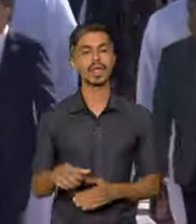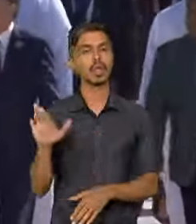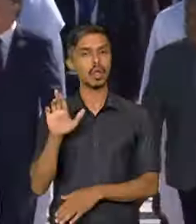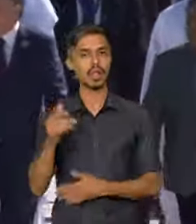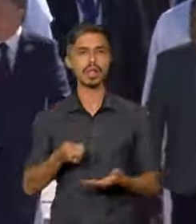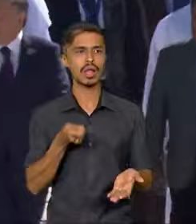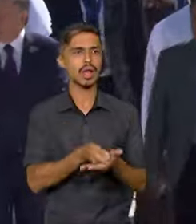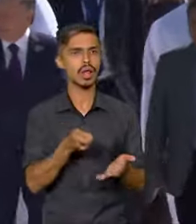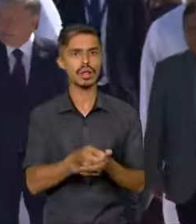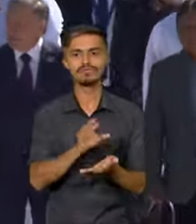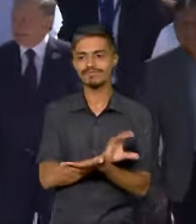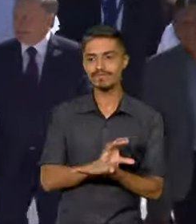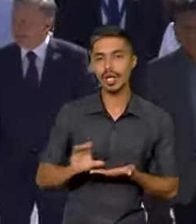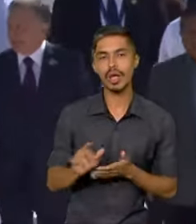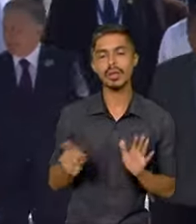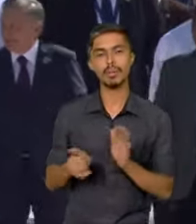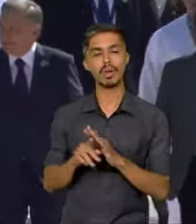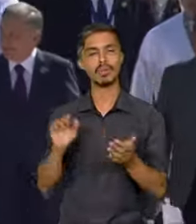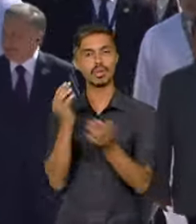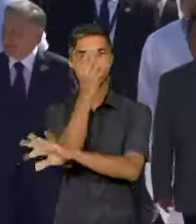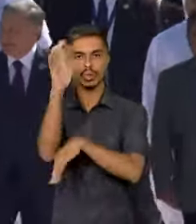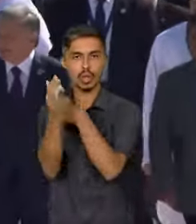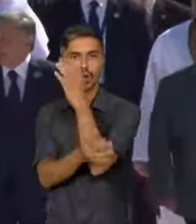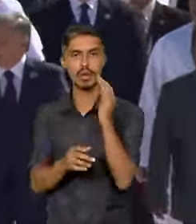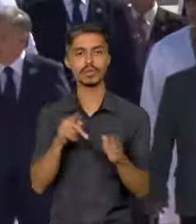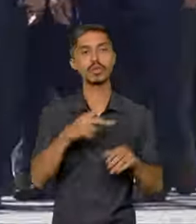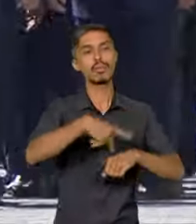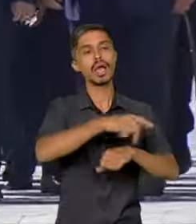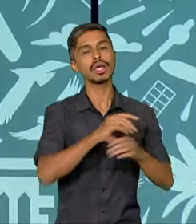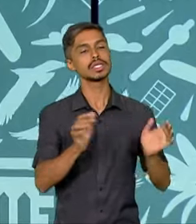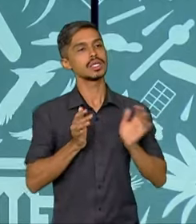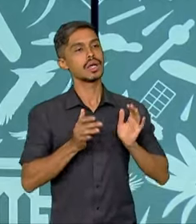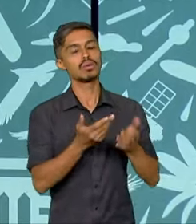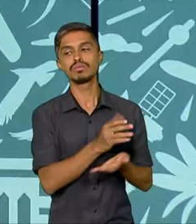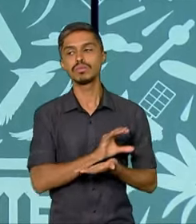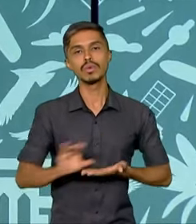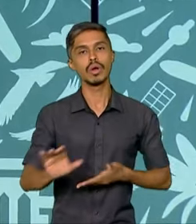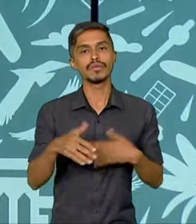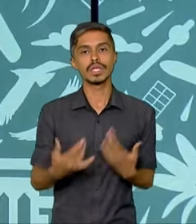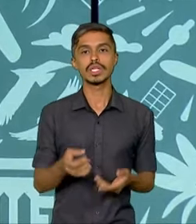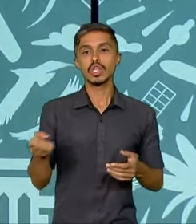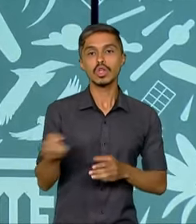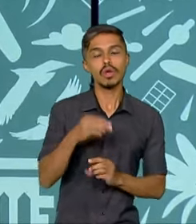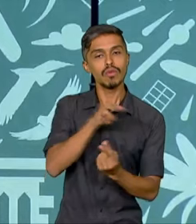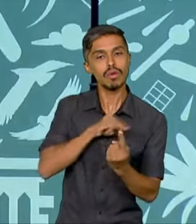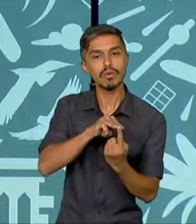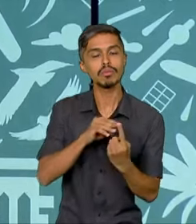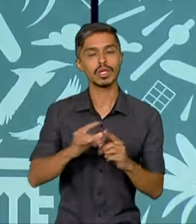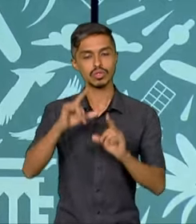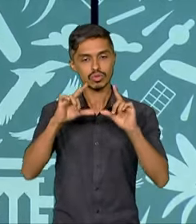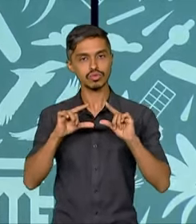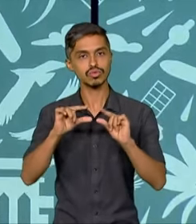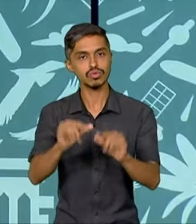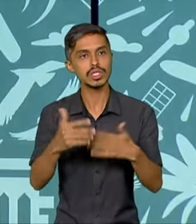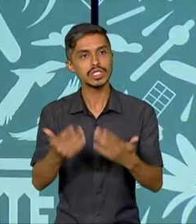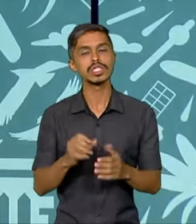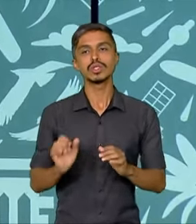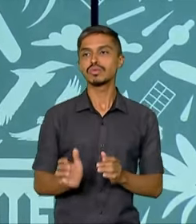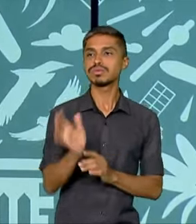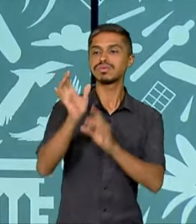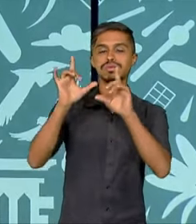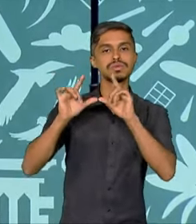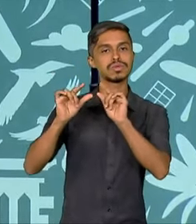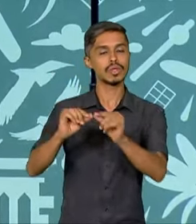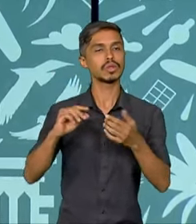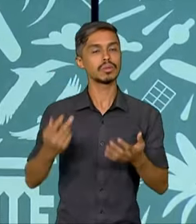cobra financiamento ambiental dos países ricos e apresenta novas metas de redução das emissões de gases do